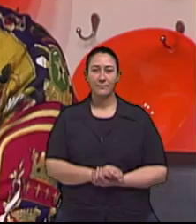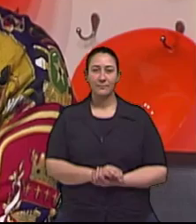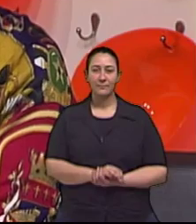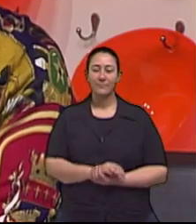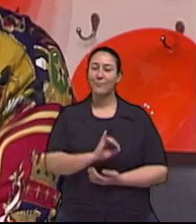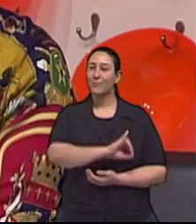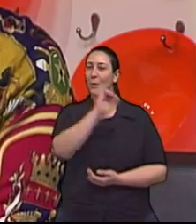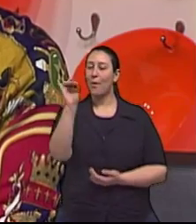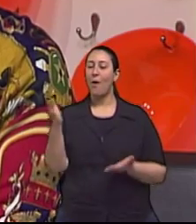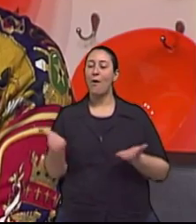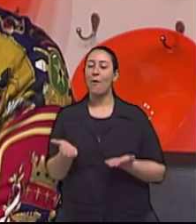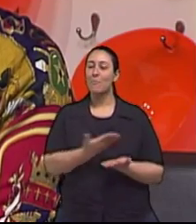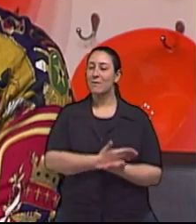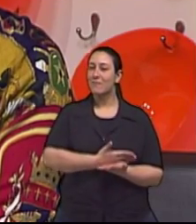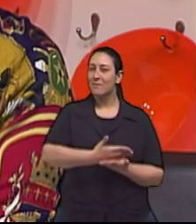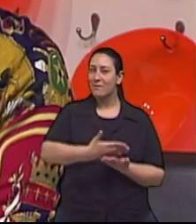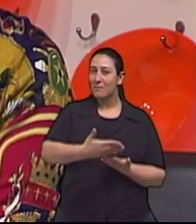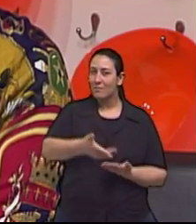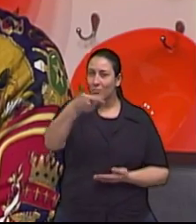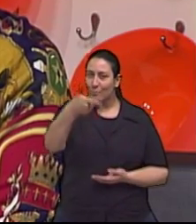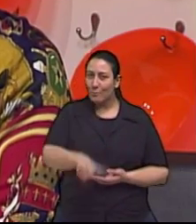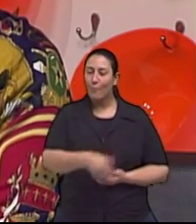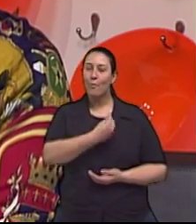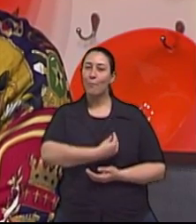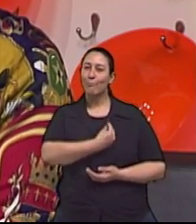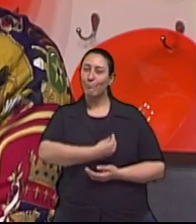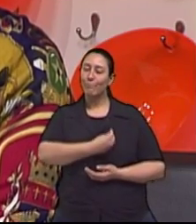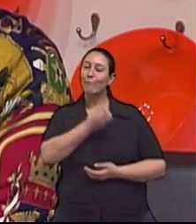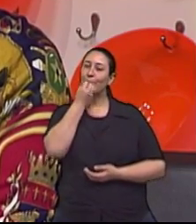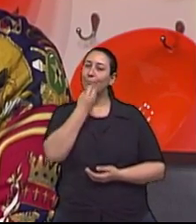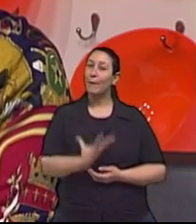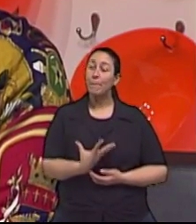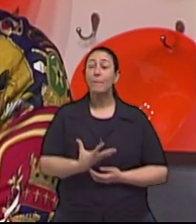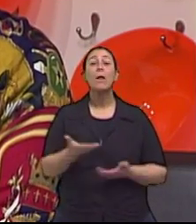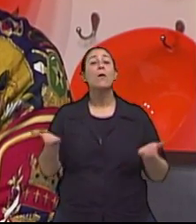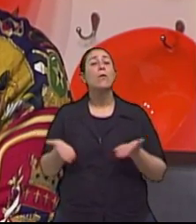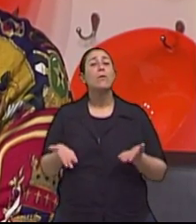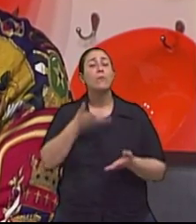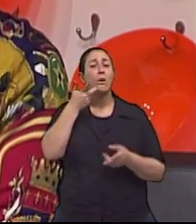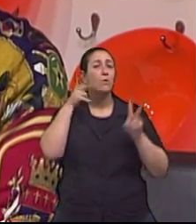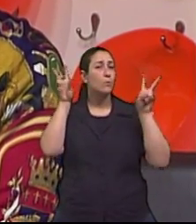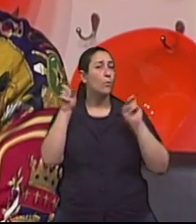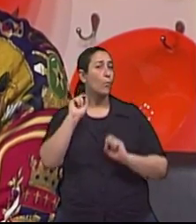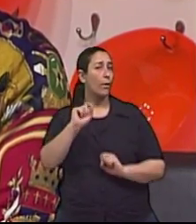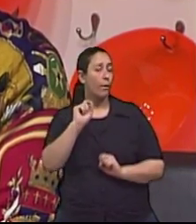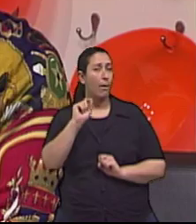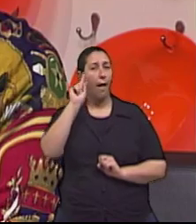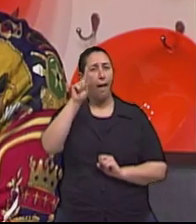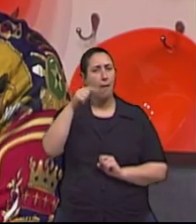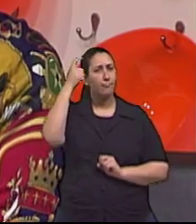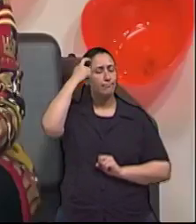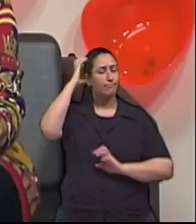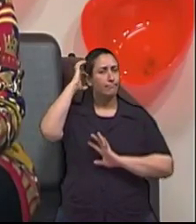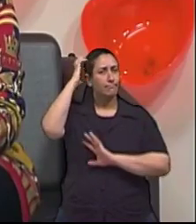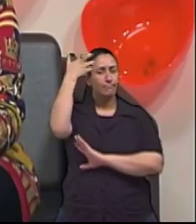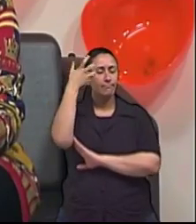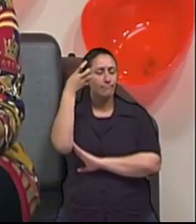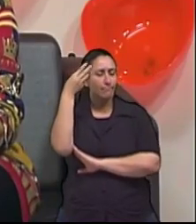Olá, estamos começando mais um Viva Bem. E hoje nós vamos falar sobre demência vascular.